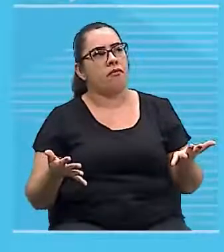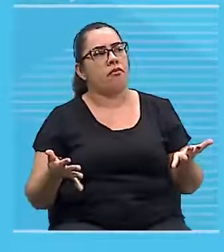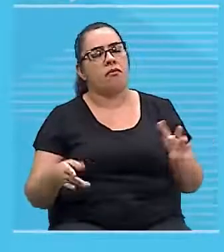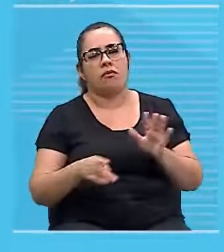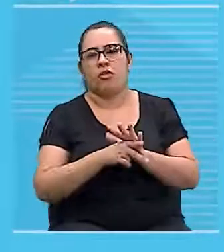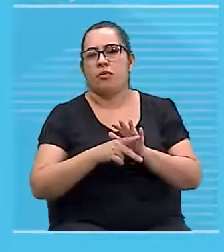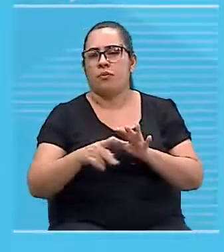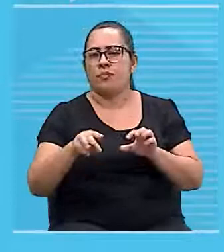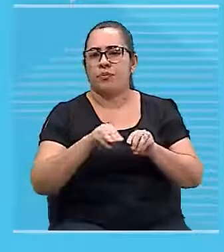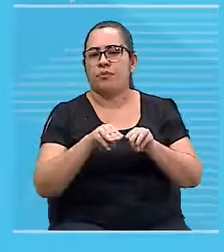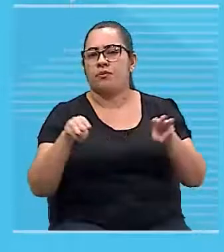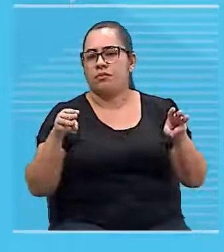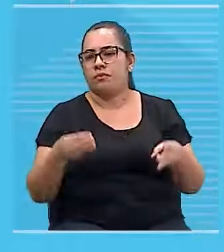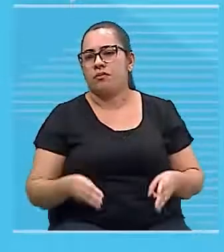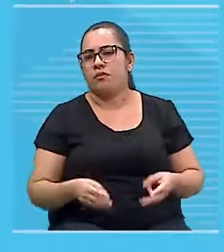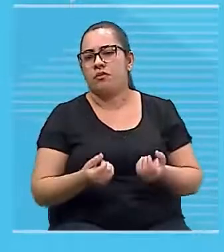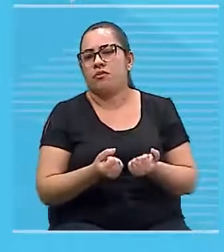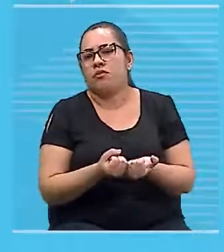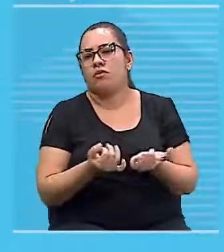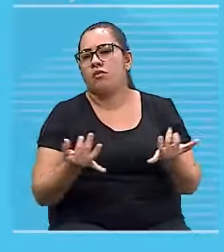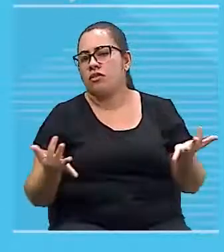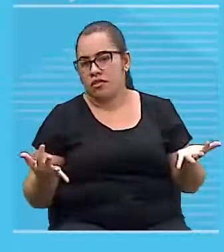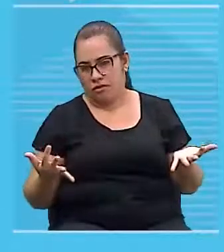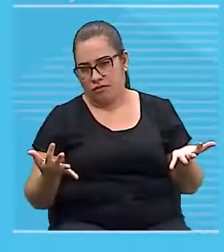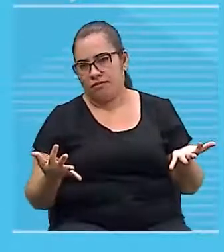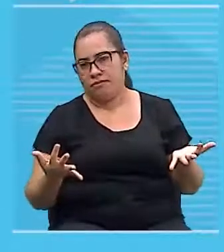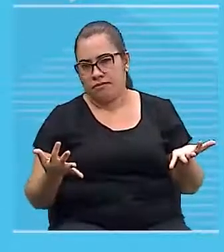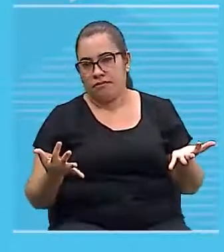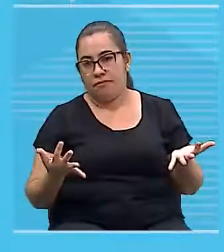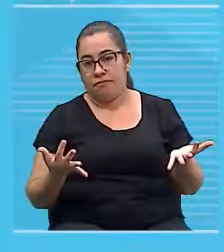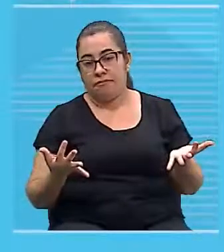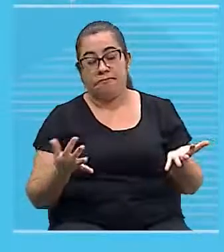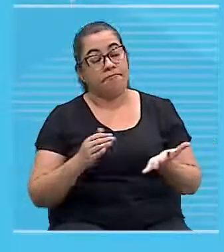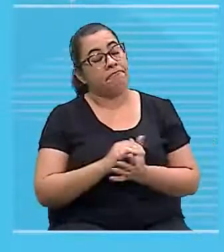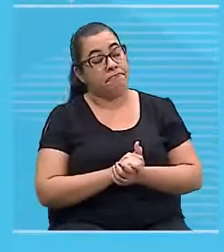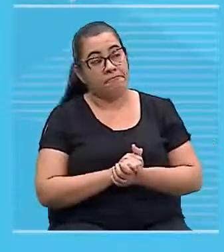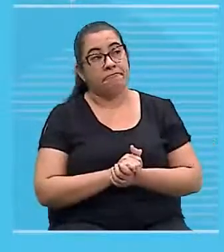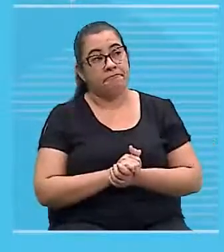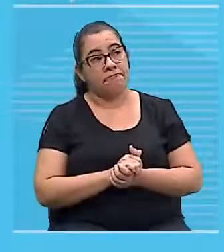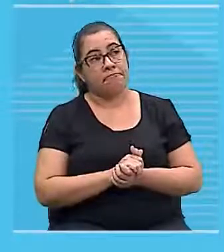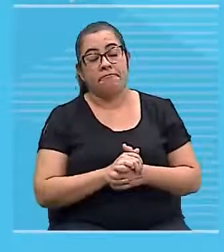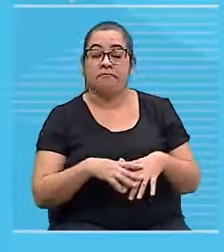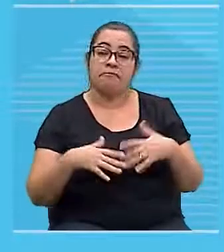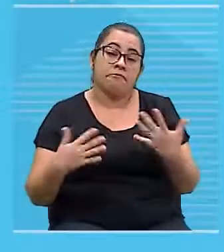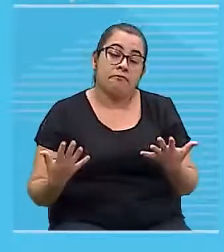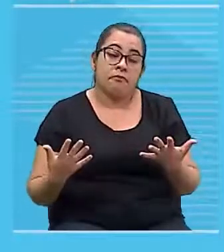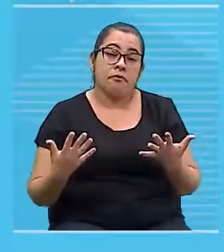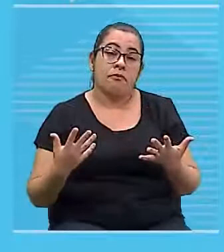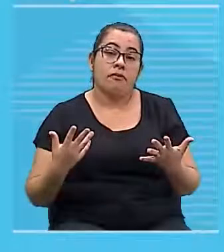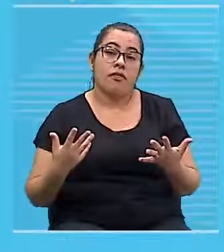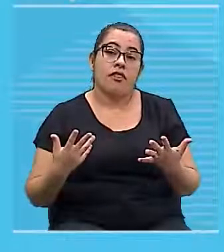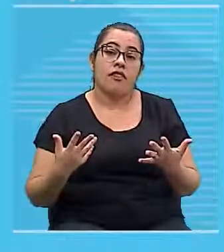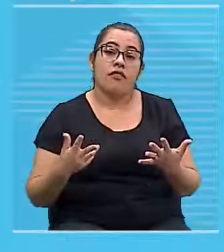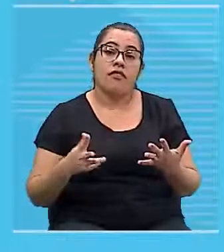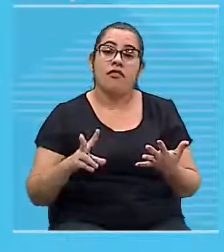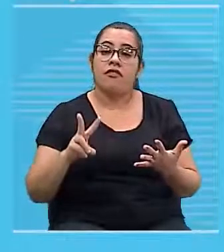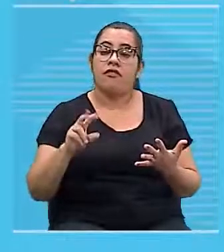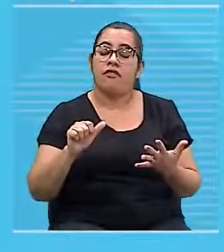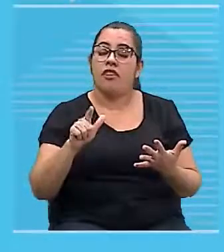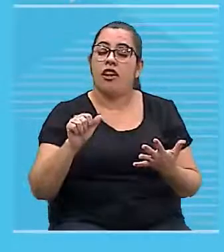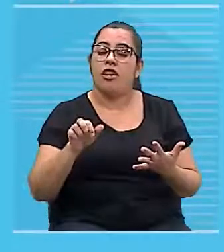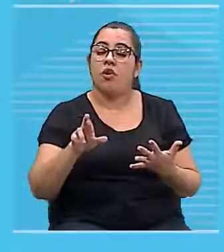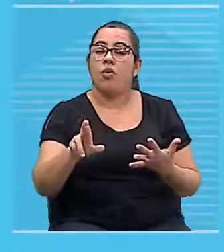campo magnético? Tá? bom, esse campo magnético, seu valor, ele vai ser